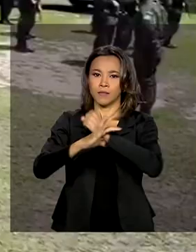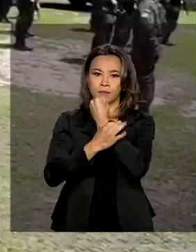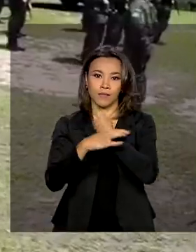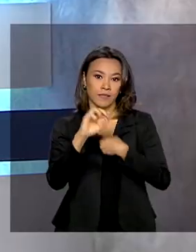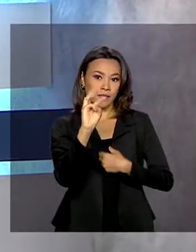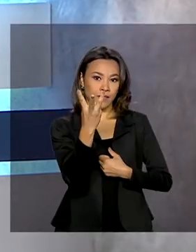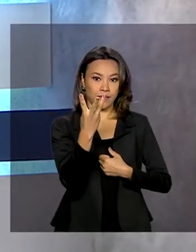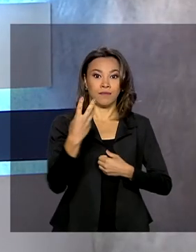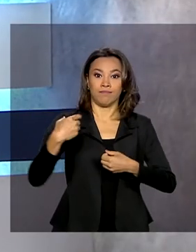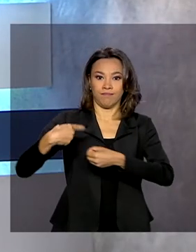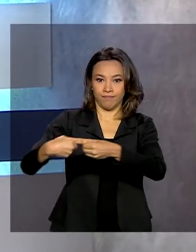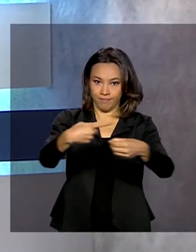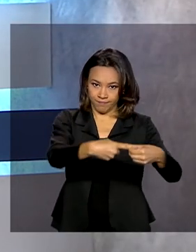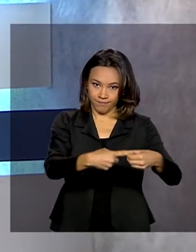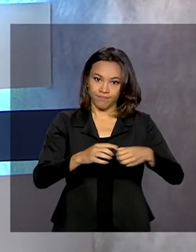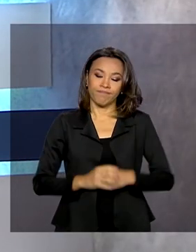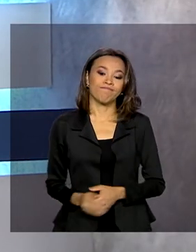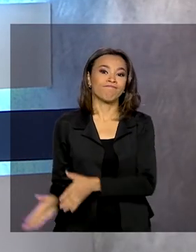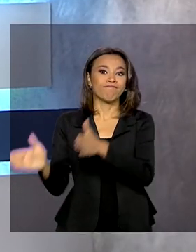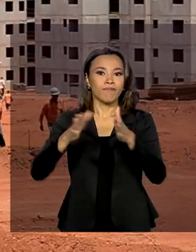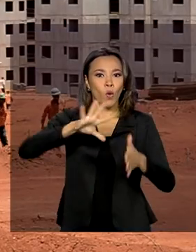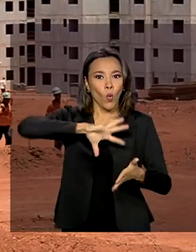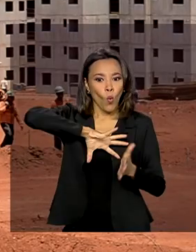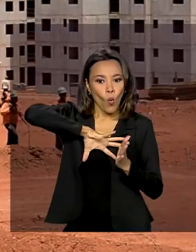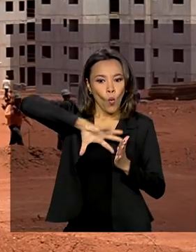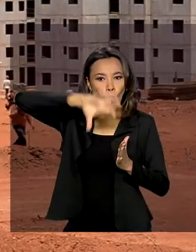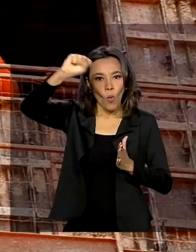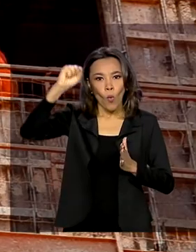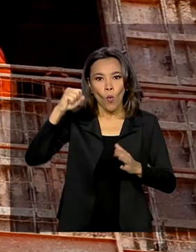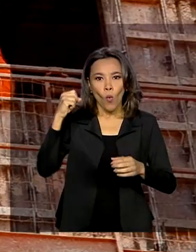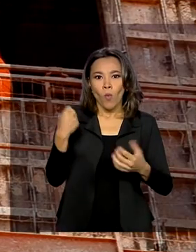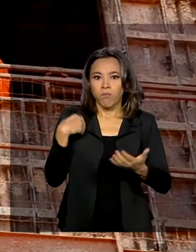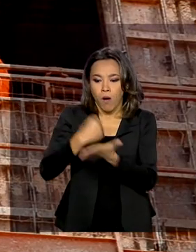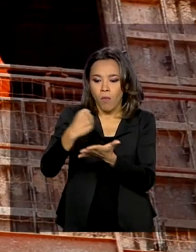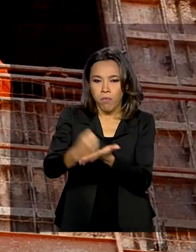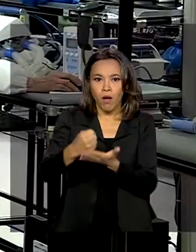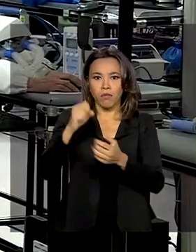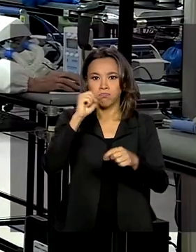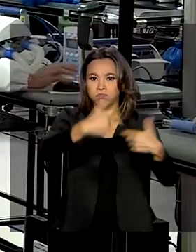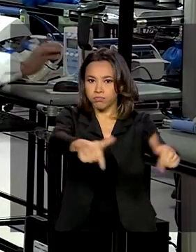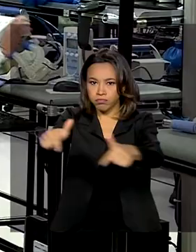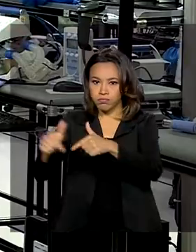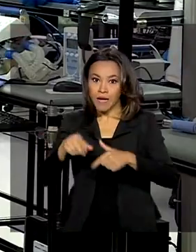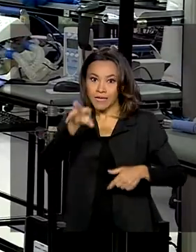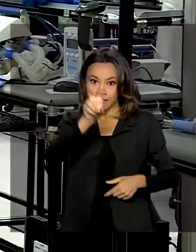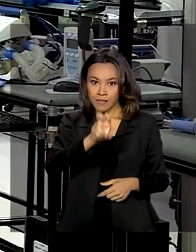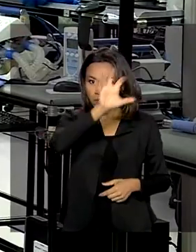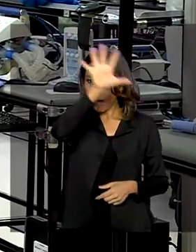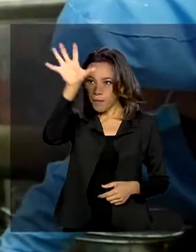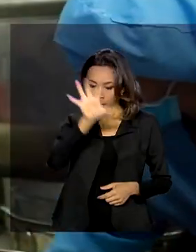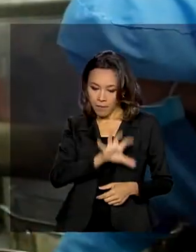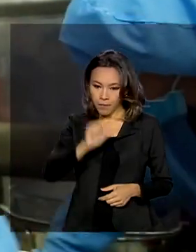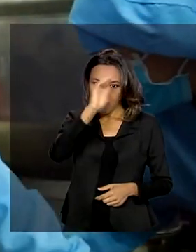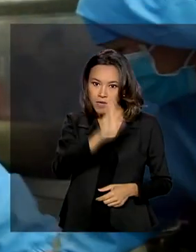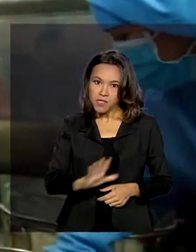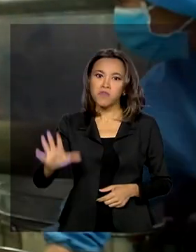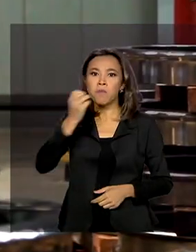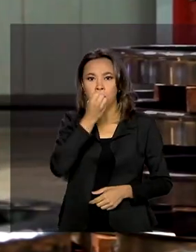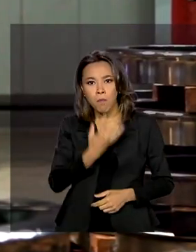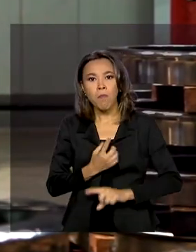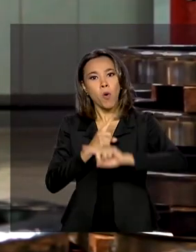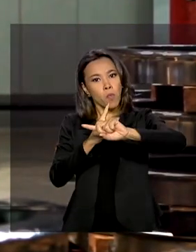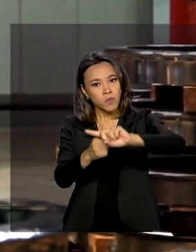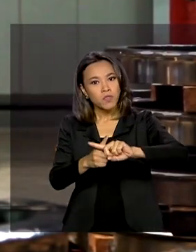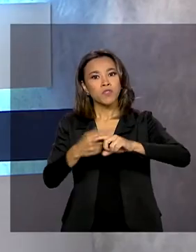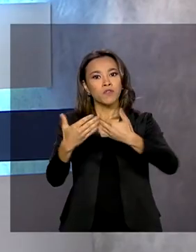cidades. Recorde na geração de emprego no mês de outubro, as cinco regiões do país registraram saldo positivo em